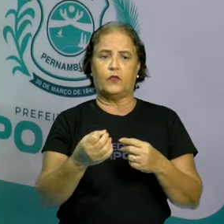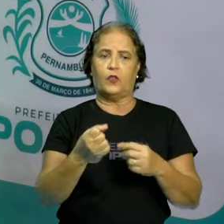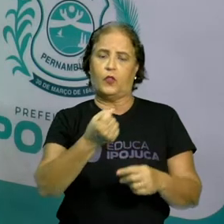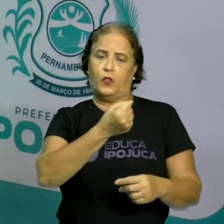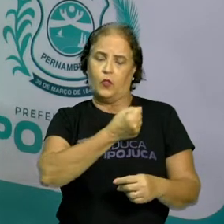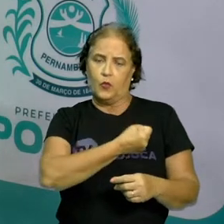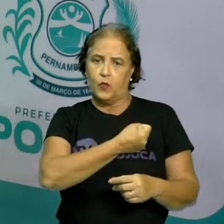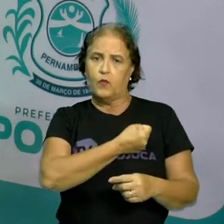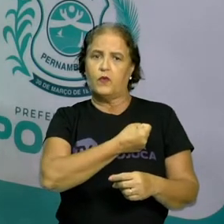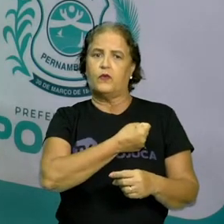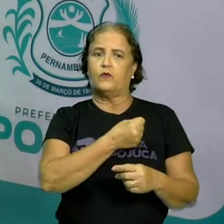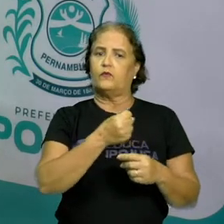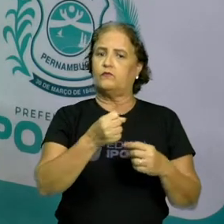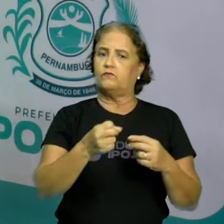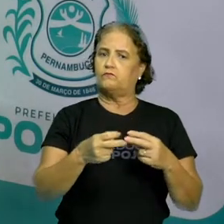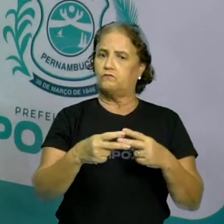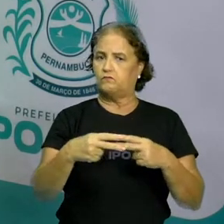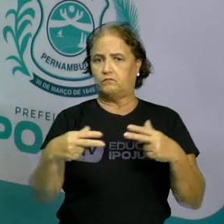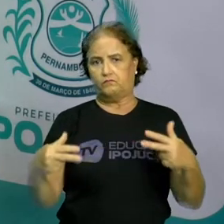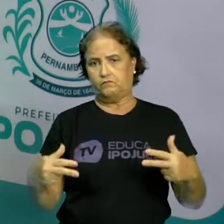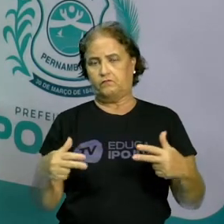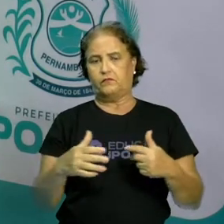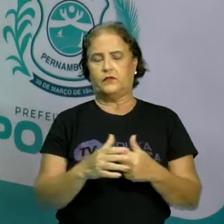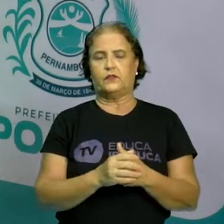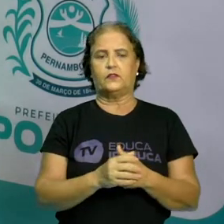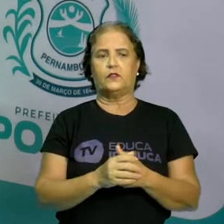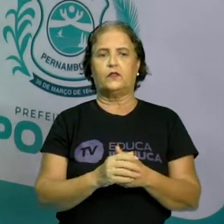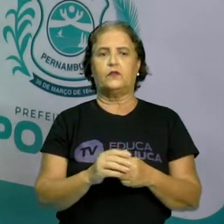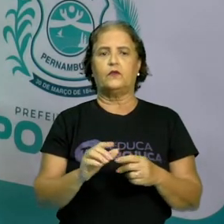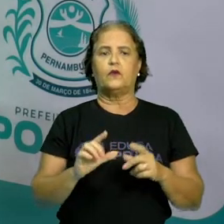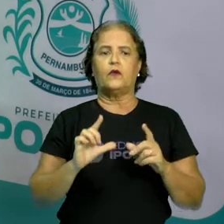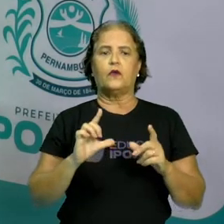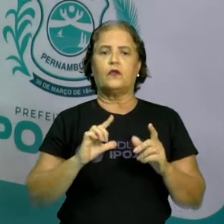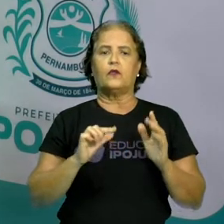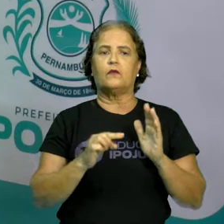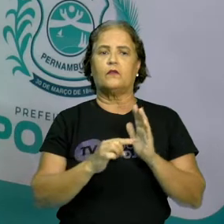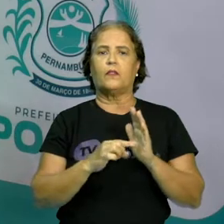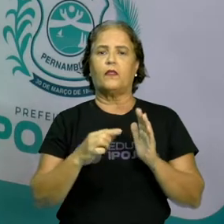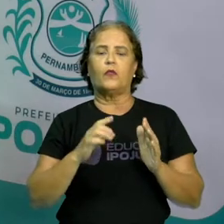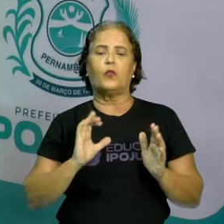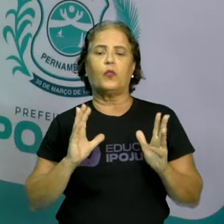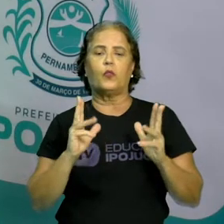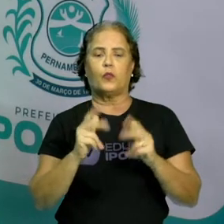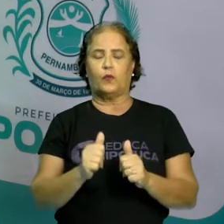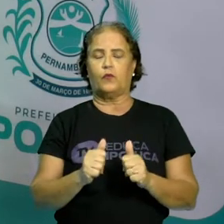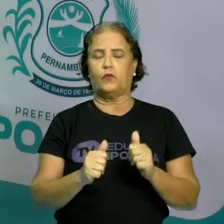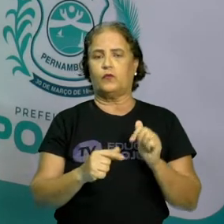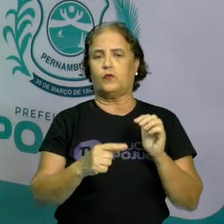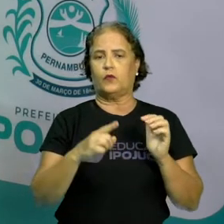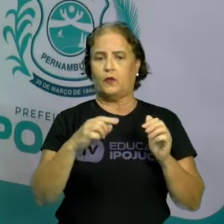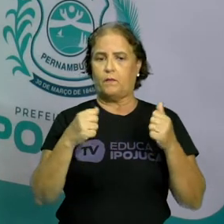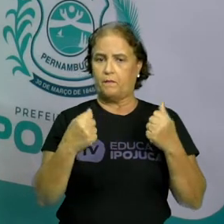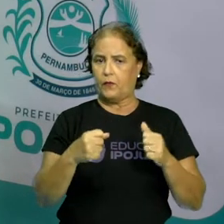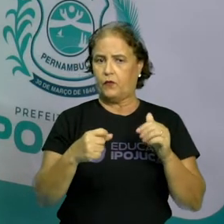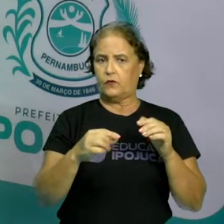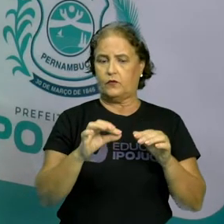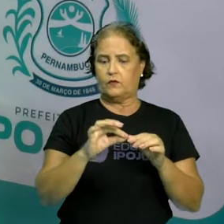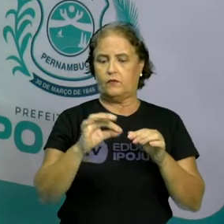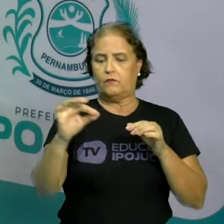Então, em que designa tudo aquilo que pode ser medido ou contado.